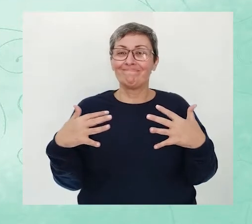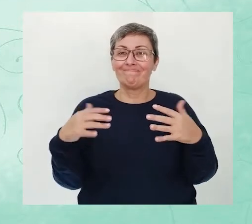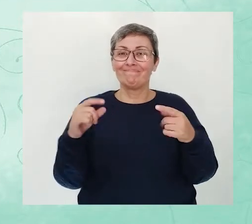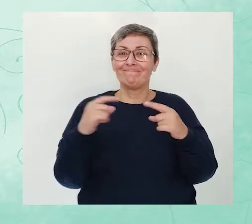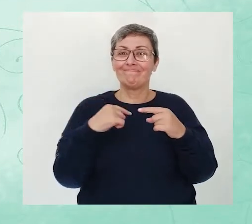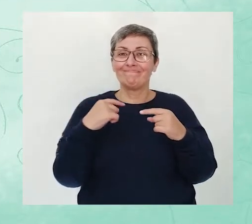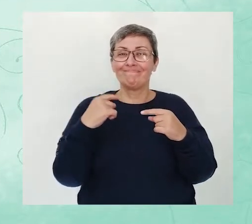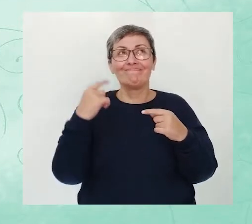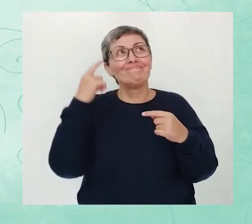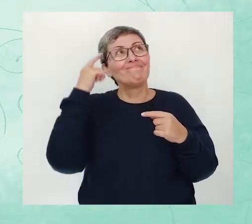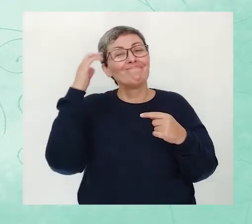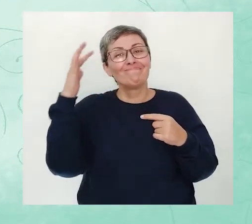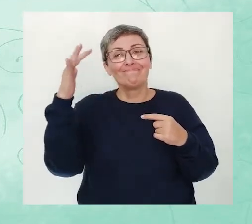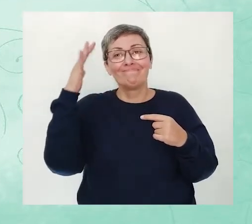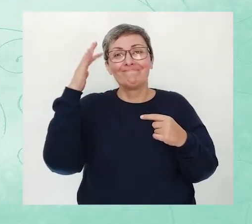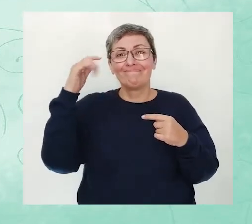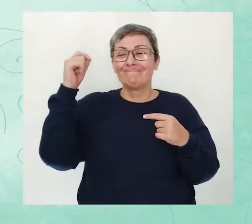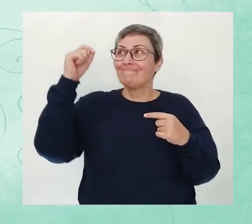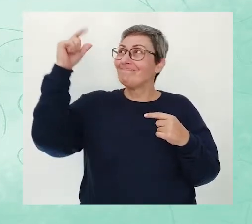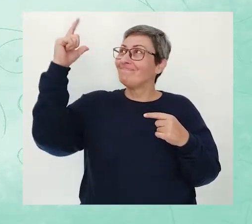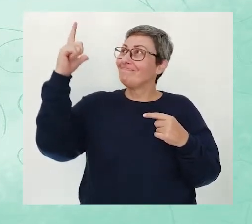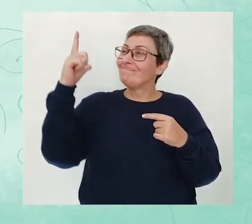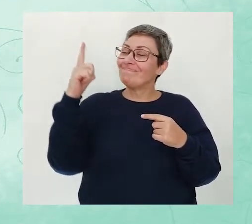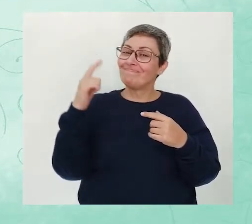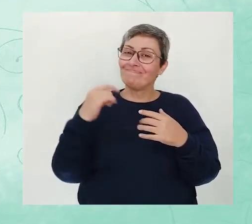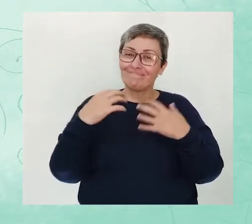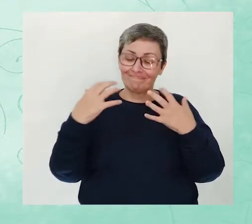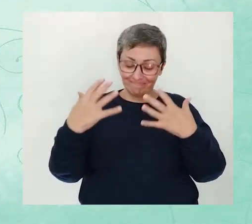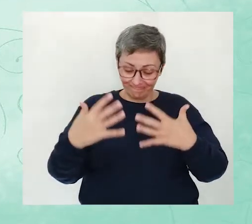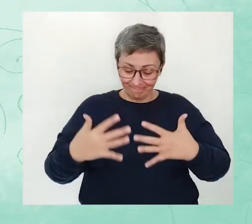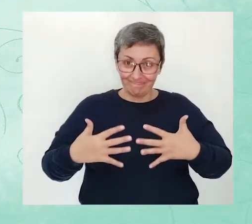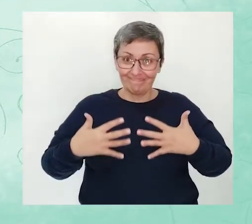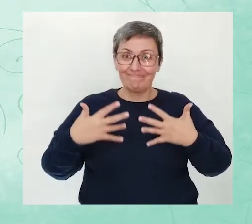Deliramos na luz que nos invade